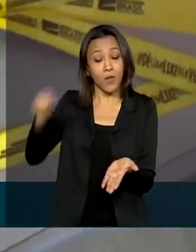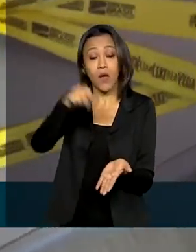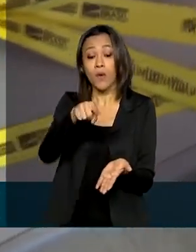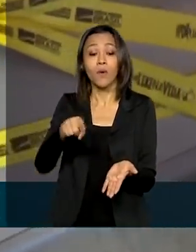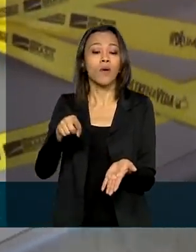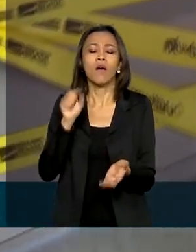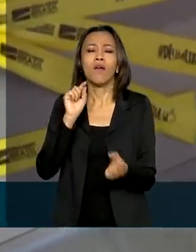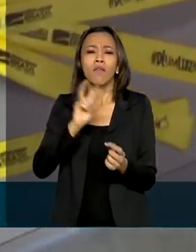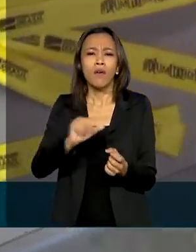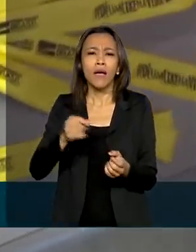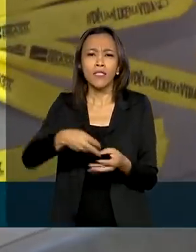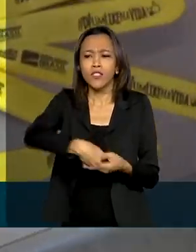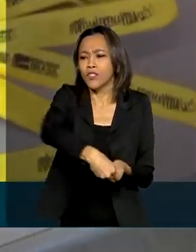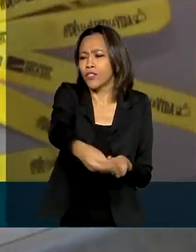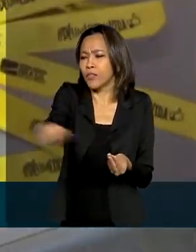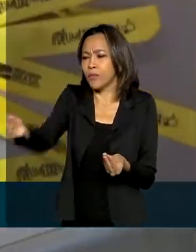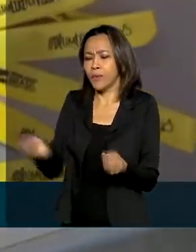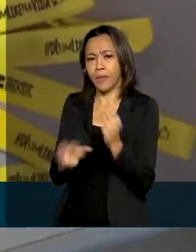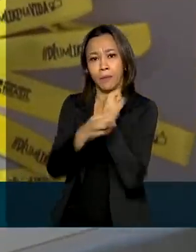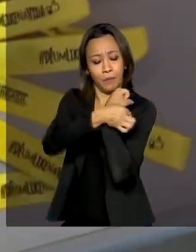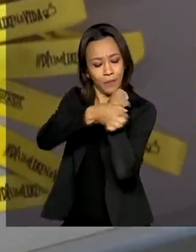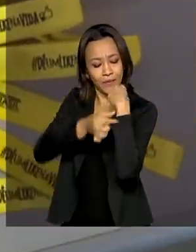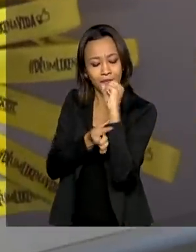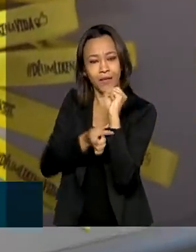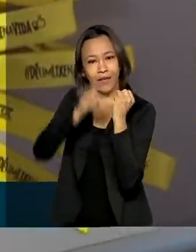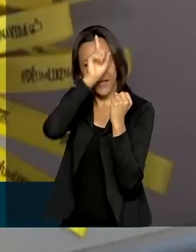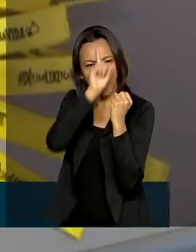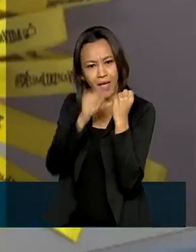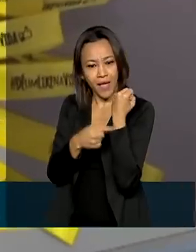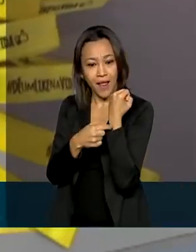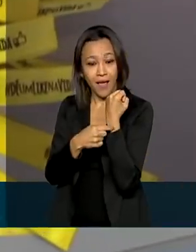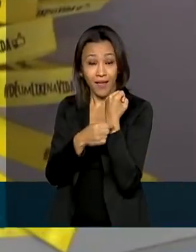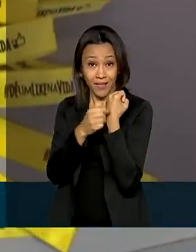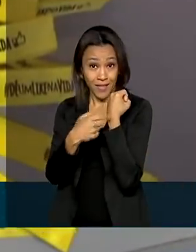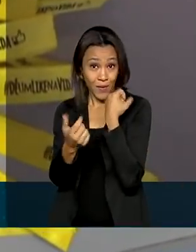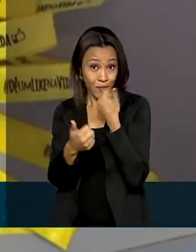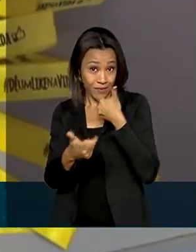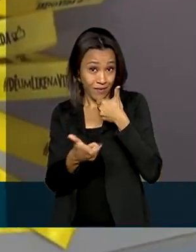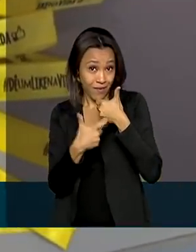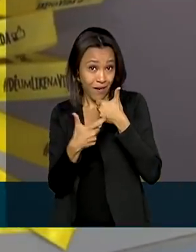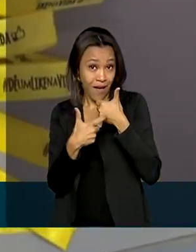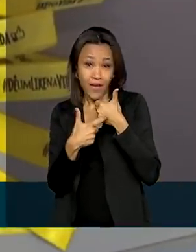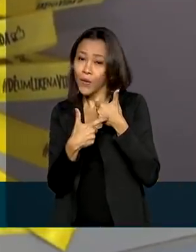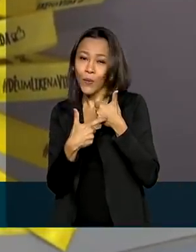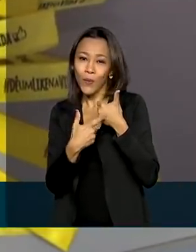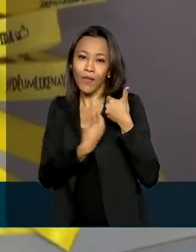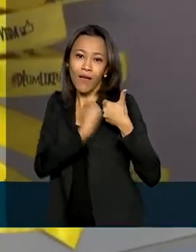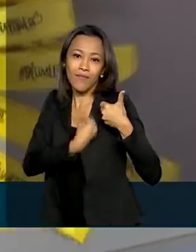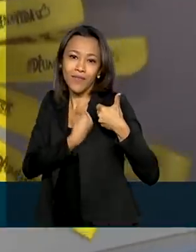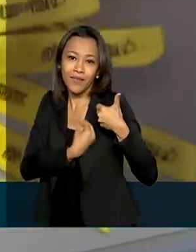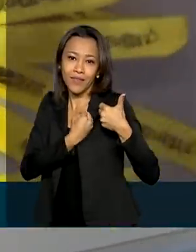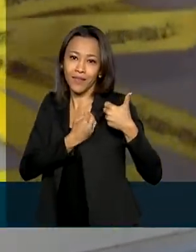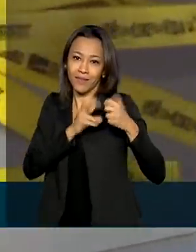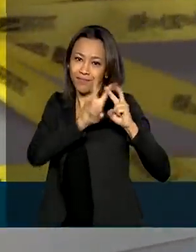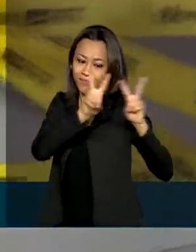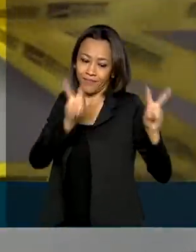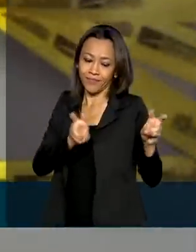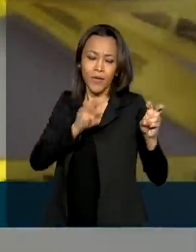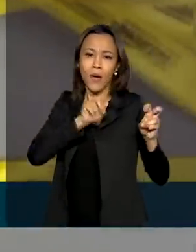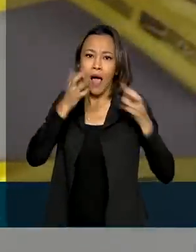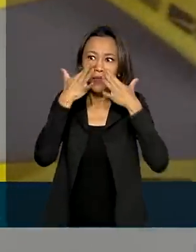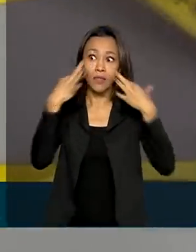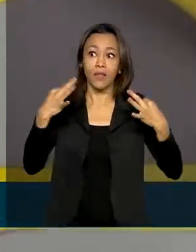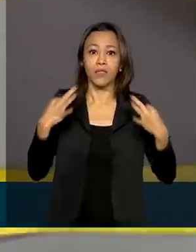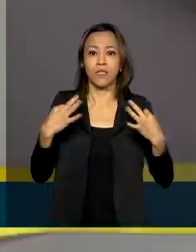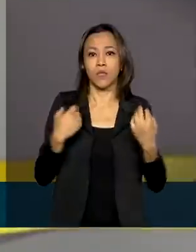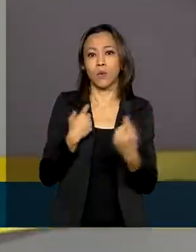pulseiras amarelas com a hashtag Dê um like na vida para alertar sobre a importância do diálogo como